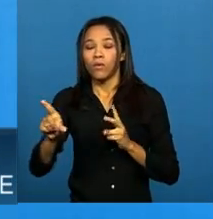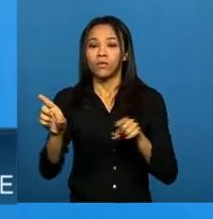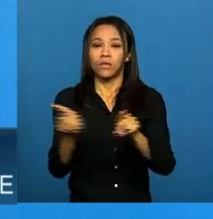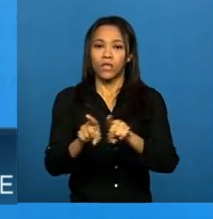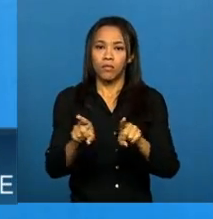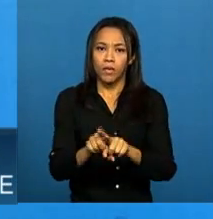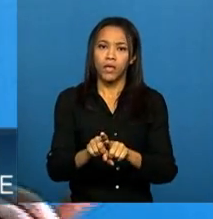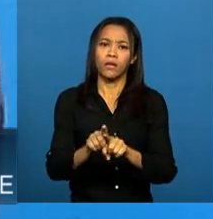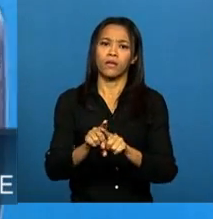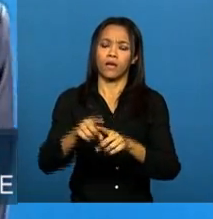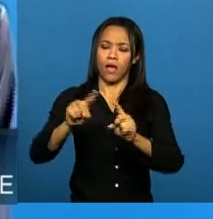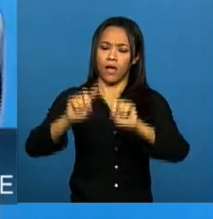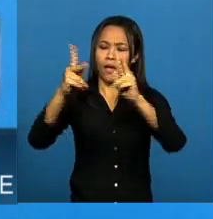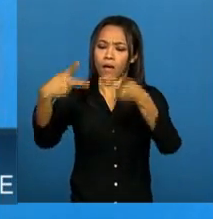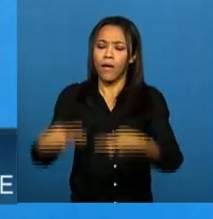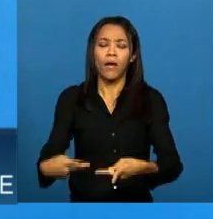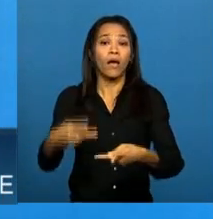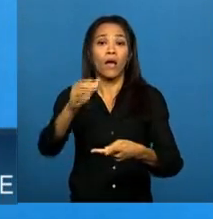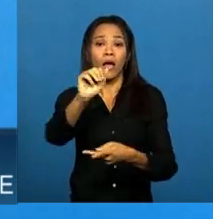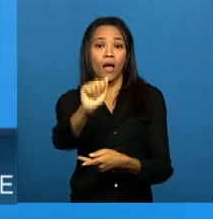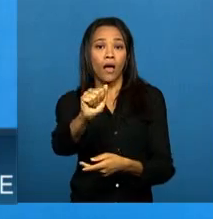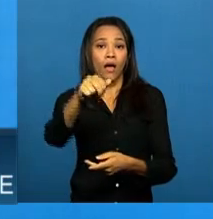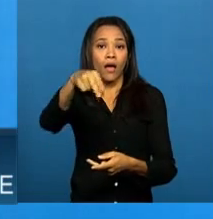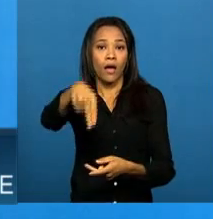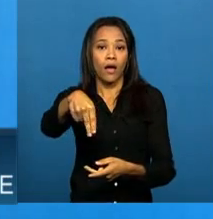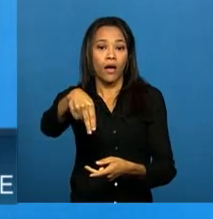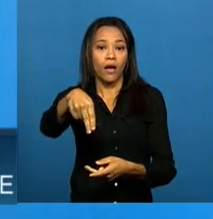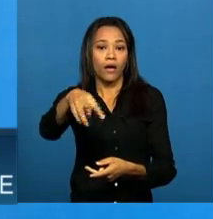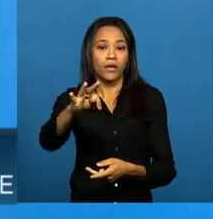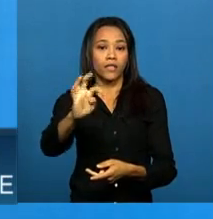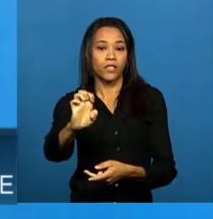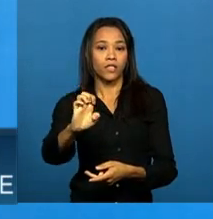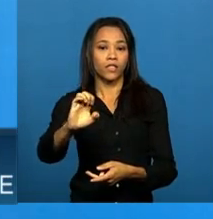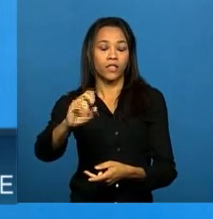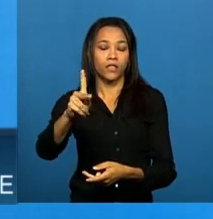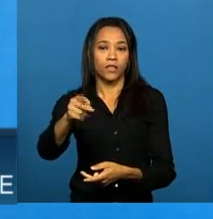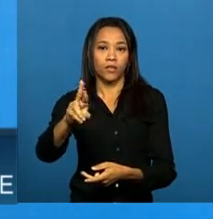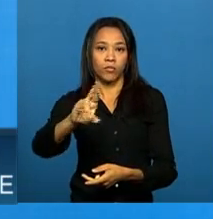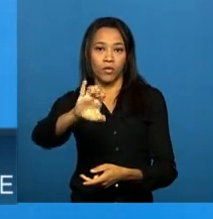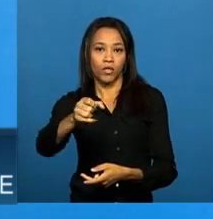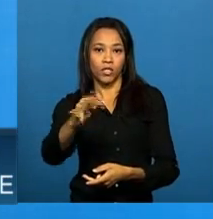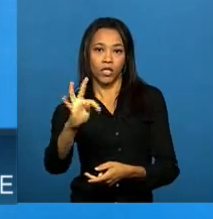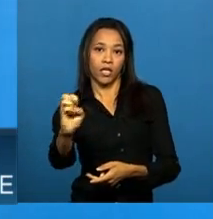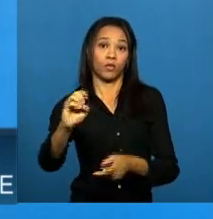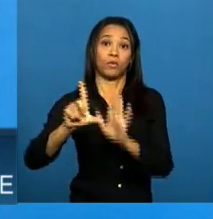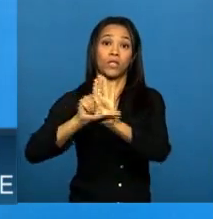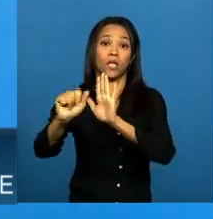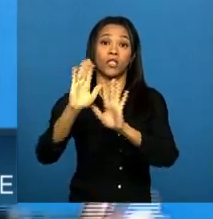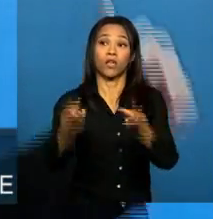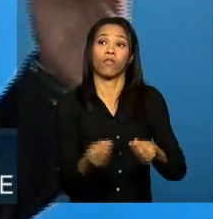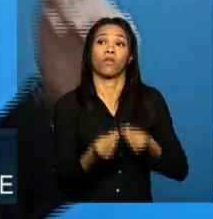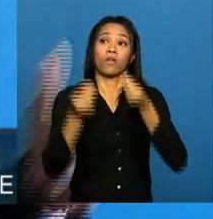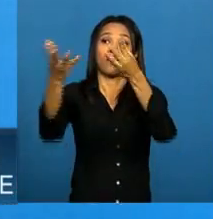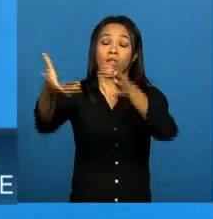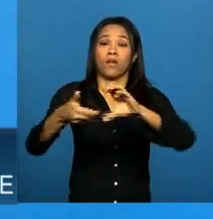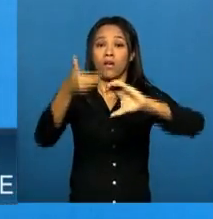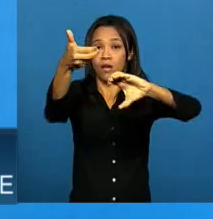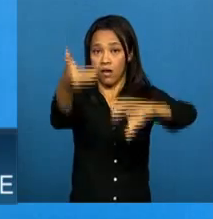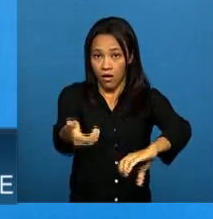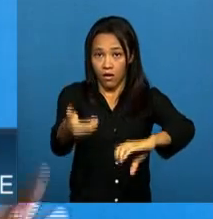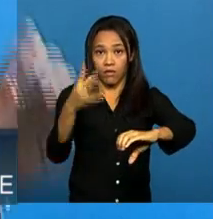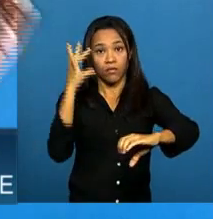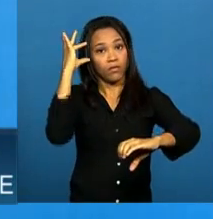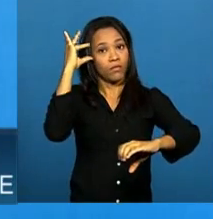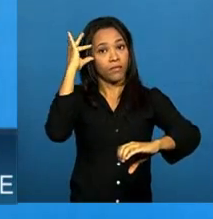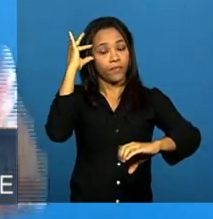anteprojeto de lei, do projeto de lei encaminhado pela presidenta da república. Esses eixos são